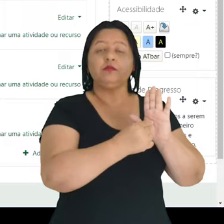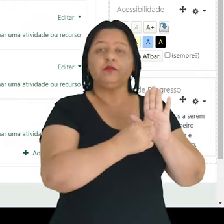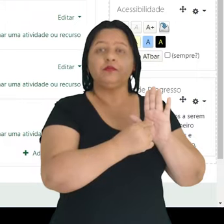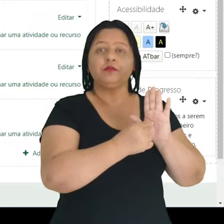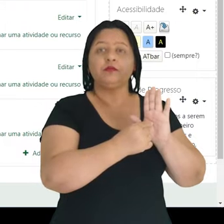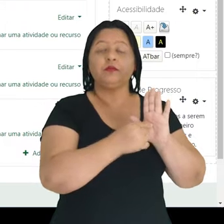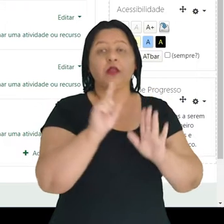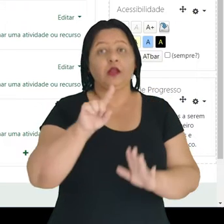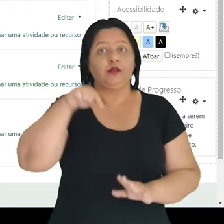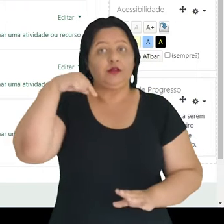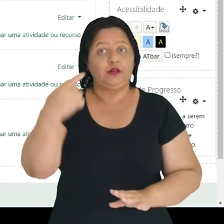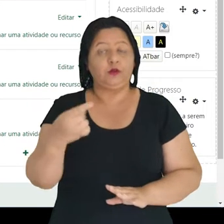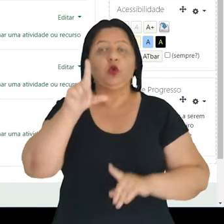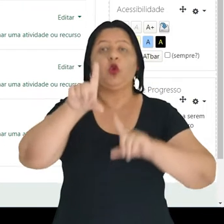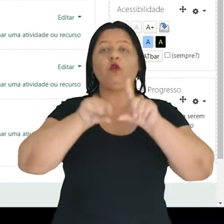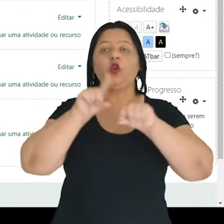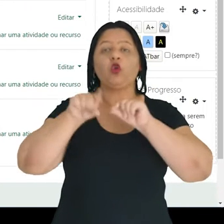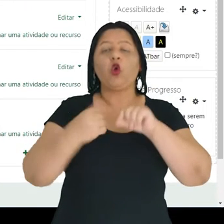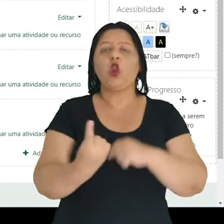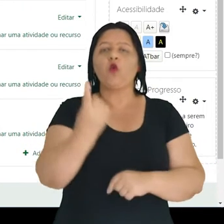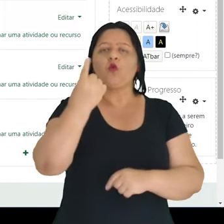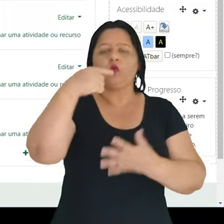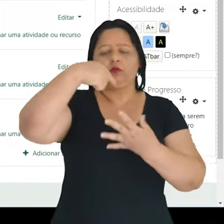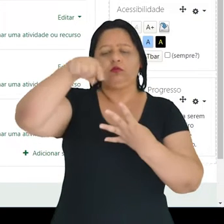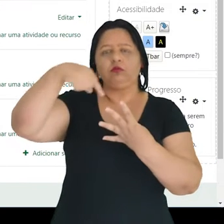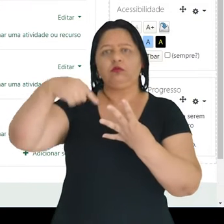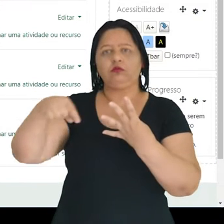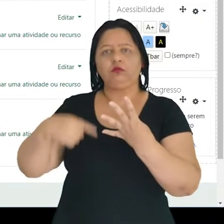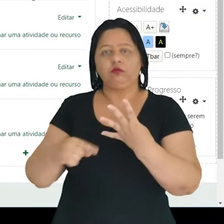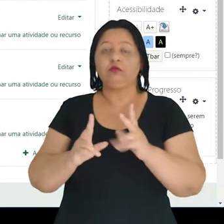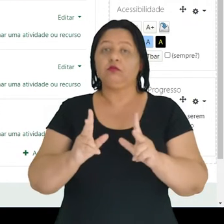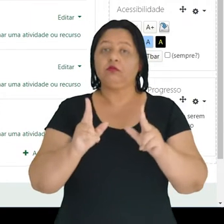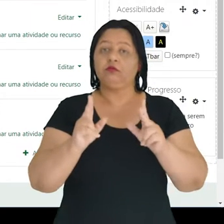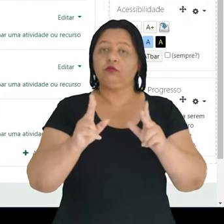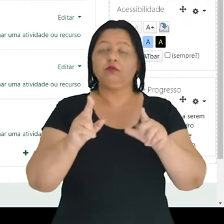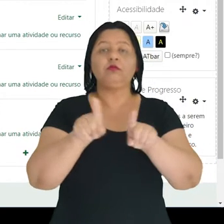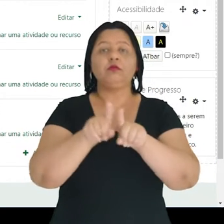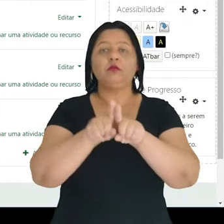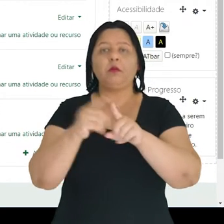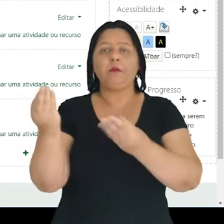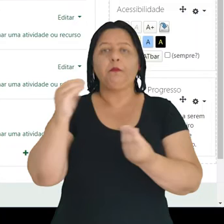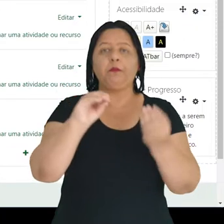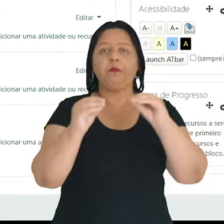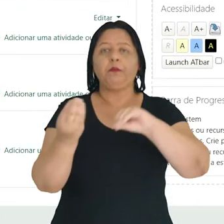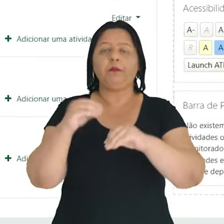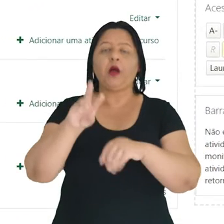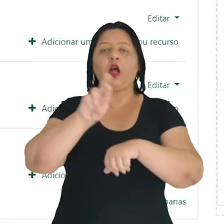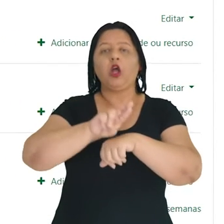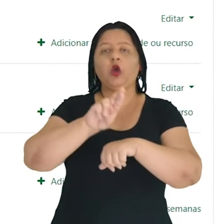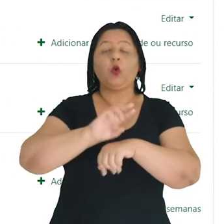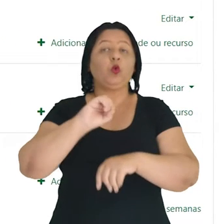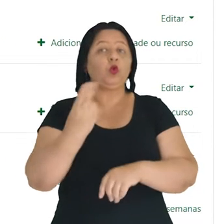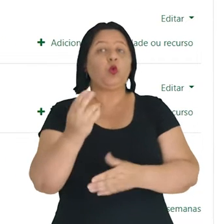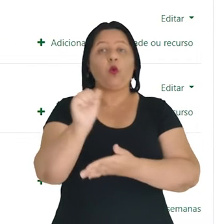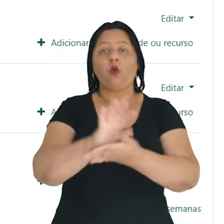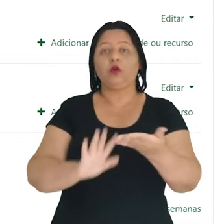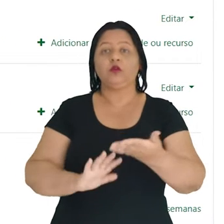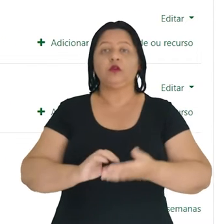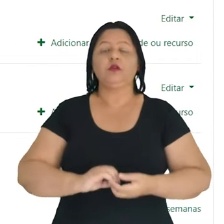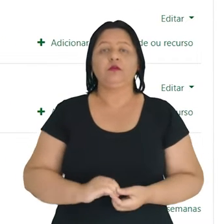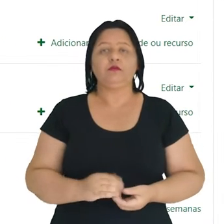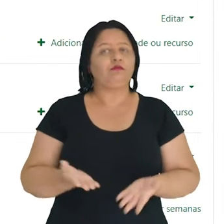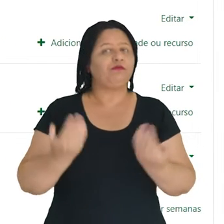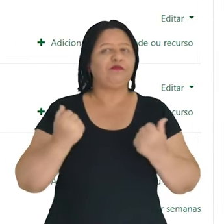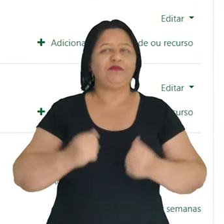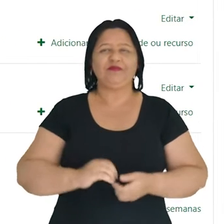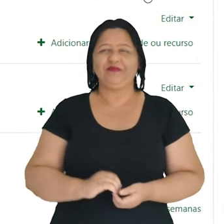isso, nós vamos escolher, então, um tópico para ativar a edição e adicionar um recurso ou uma atividade.